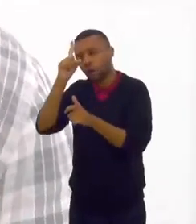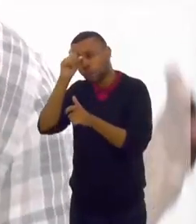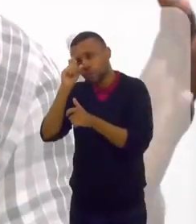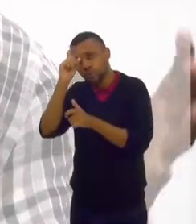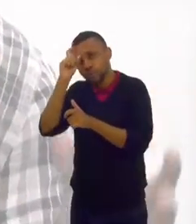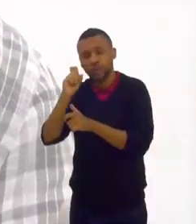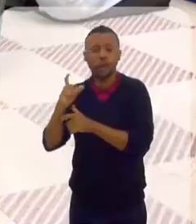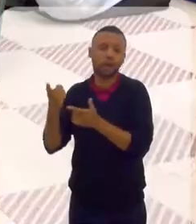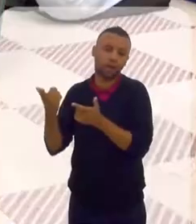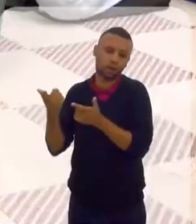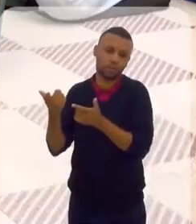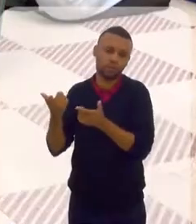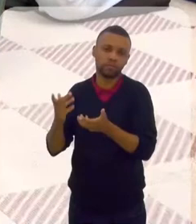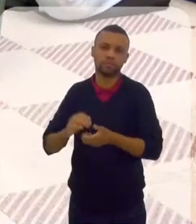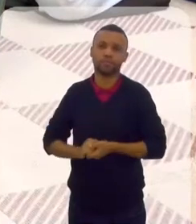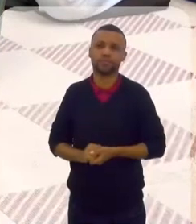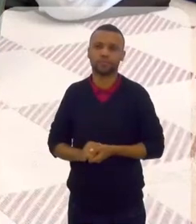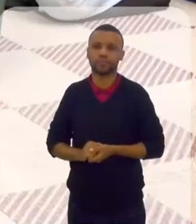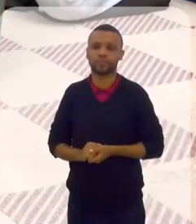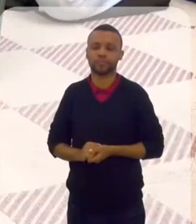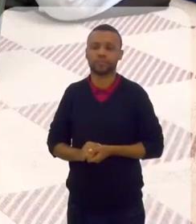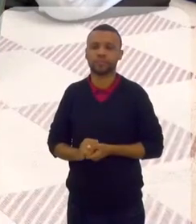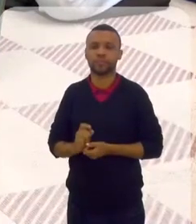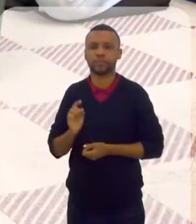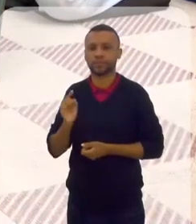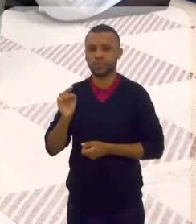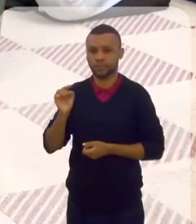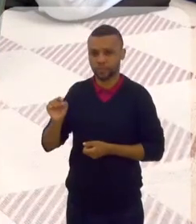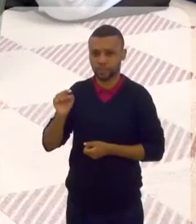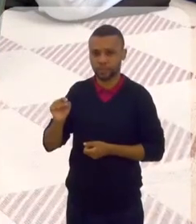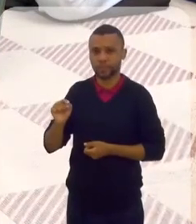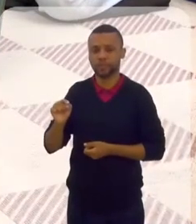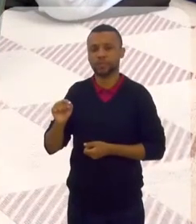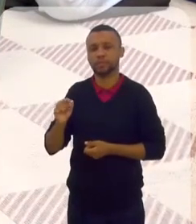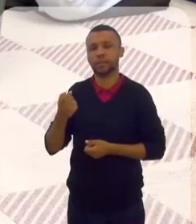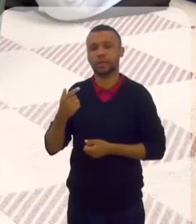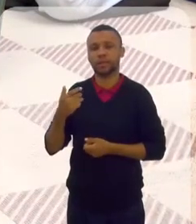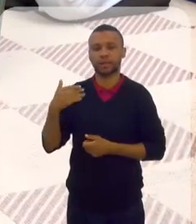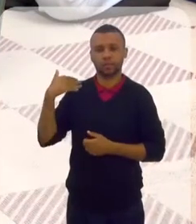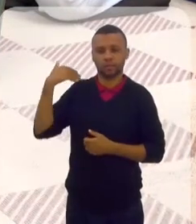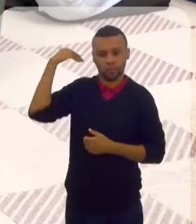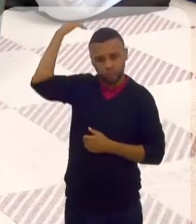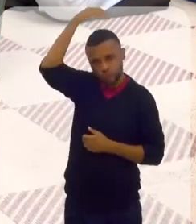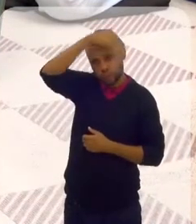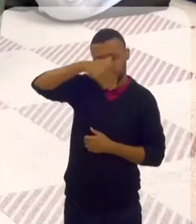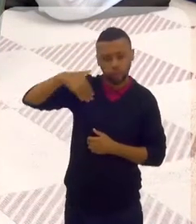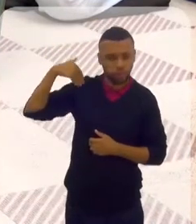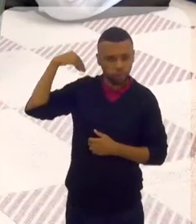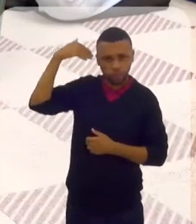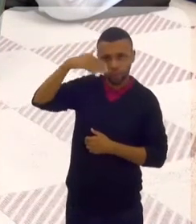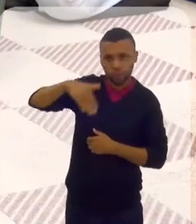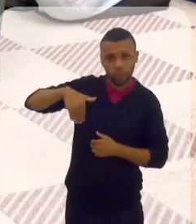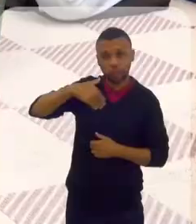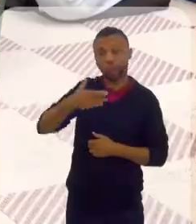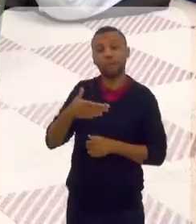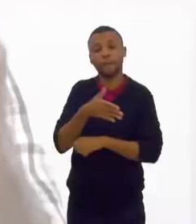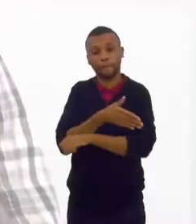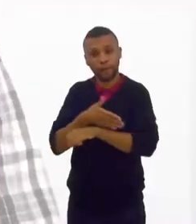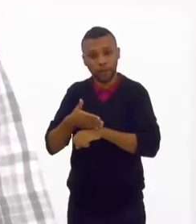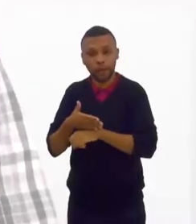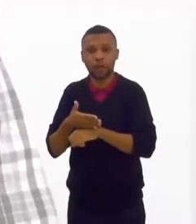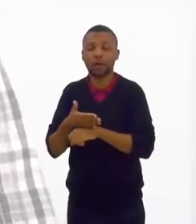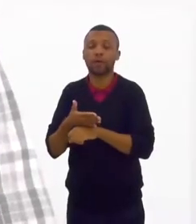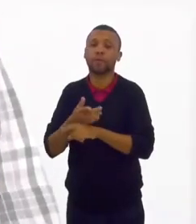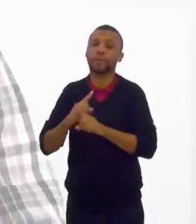hospital, pode ser em casa. E ele é envolto em um tecido branco. Isso. Mas, primeiro, tem que lavar o corpo,